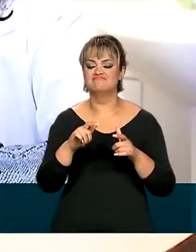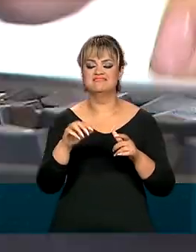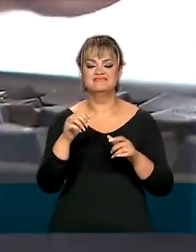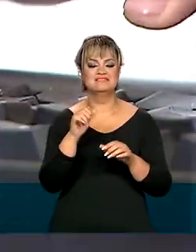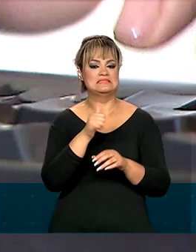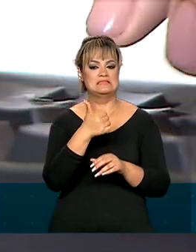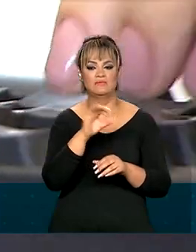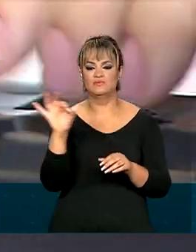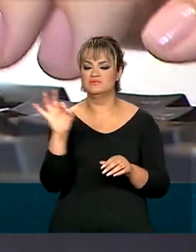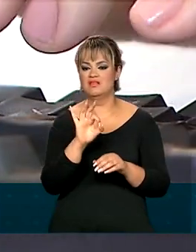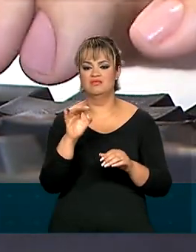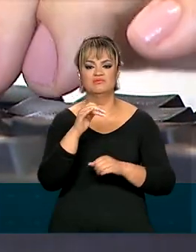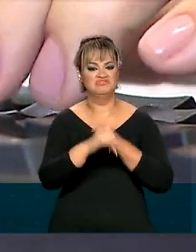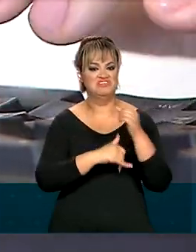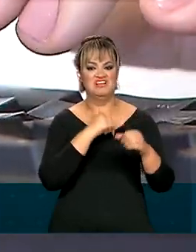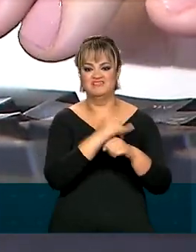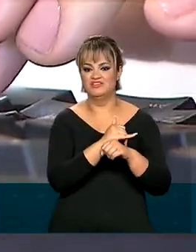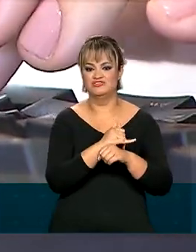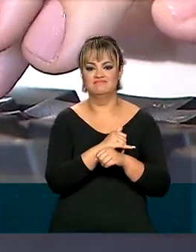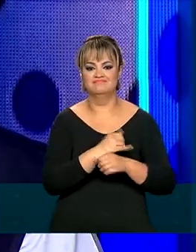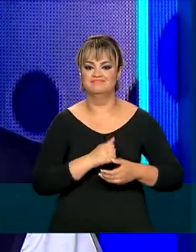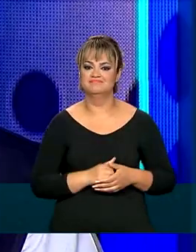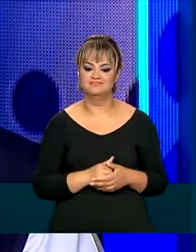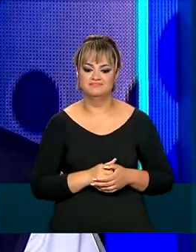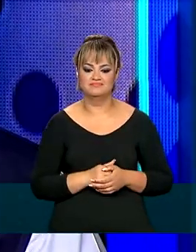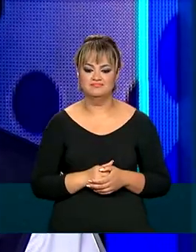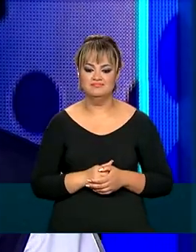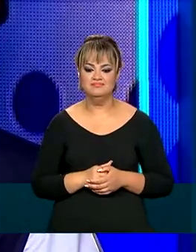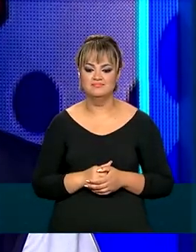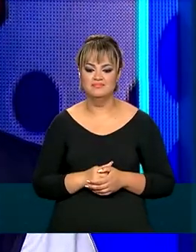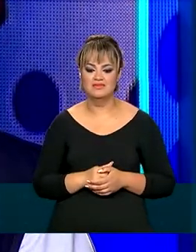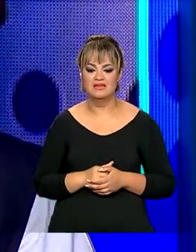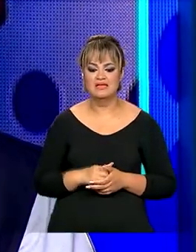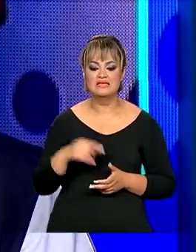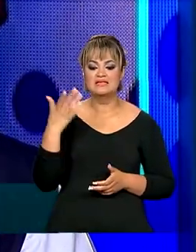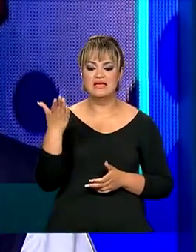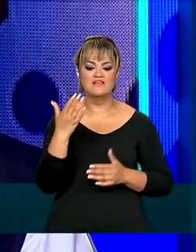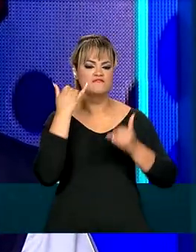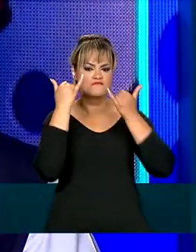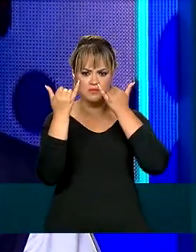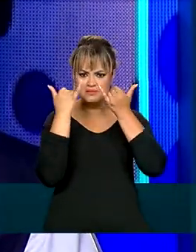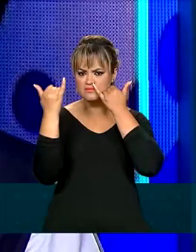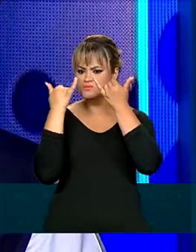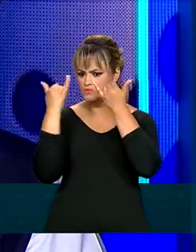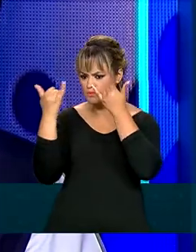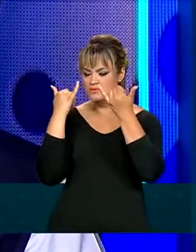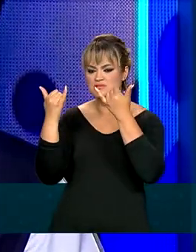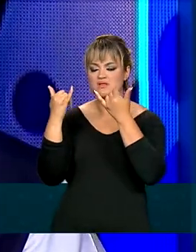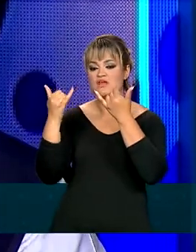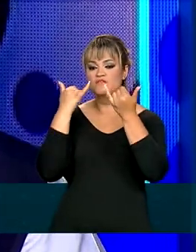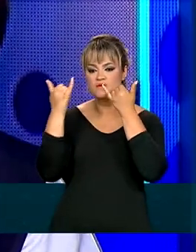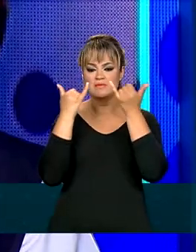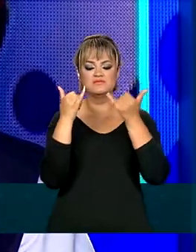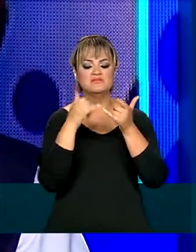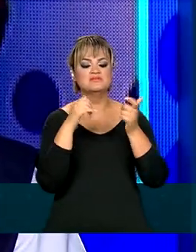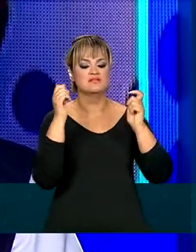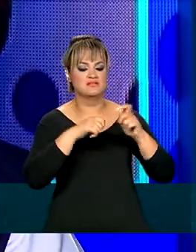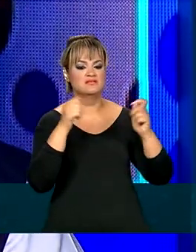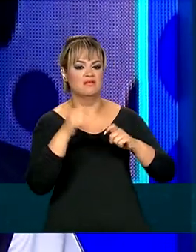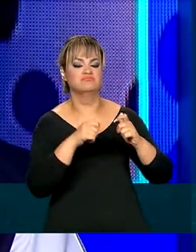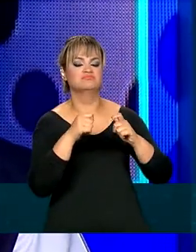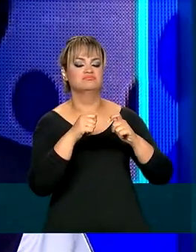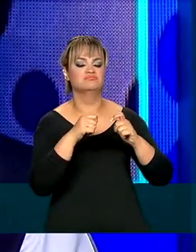online, ao alcance dos dedos. Um pacote de informações que está à altura